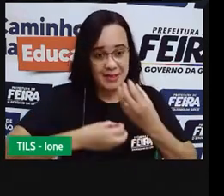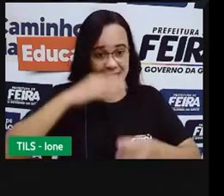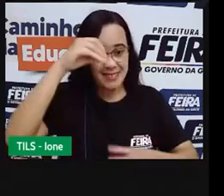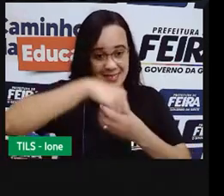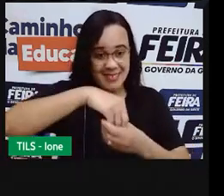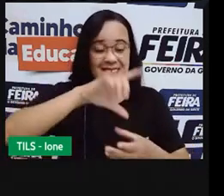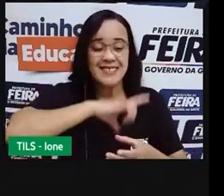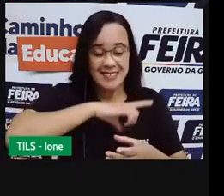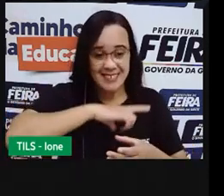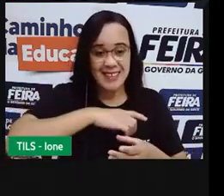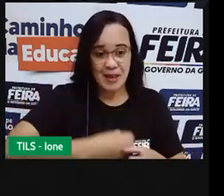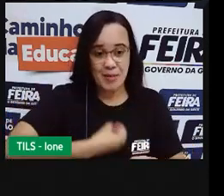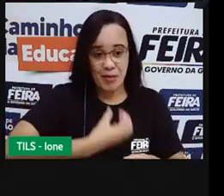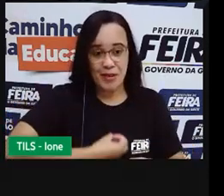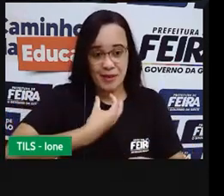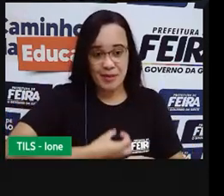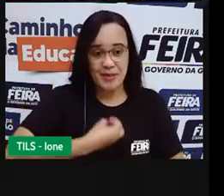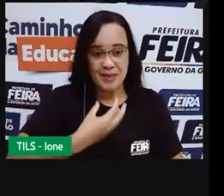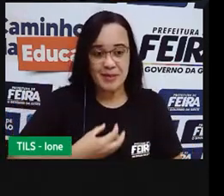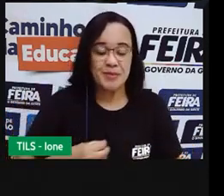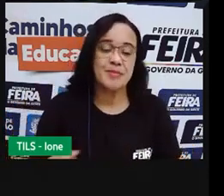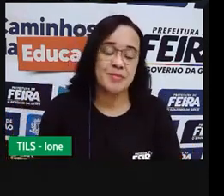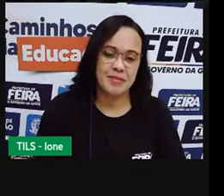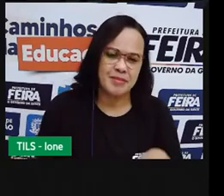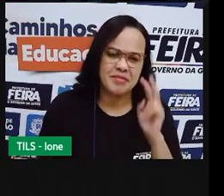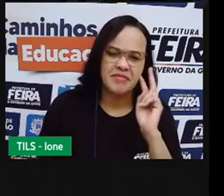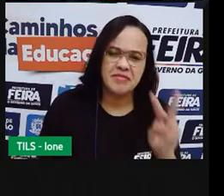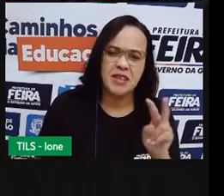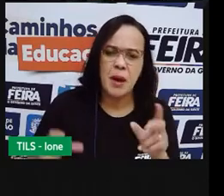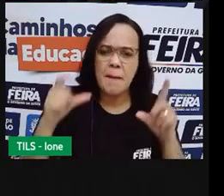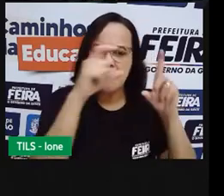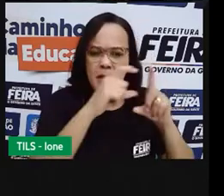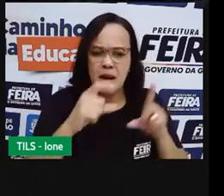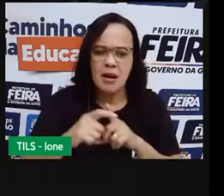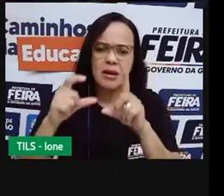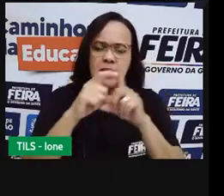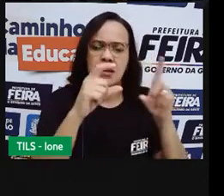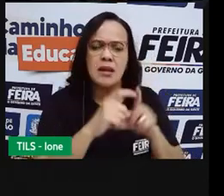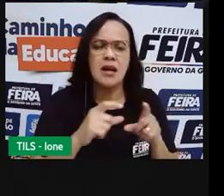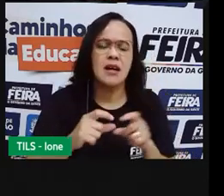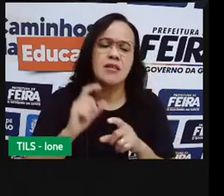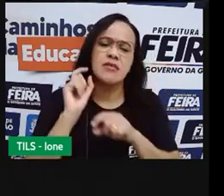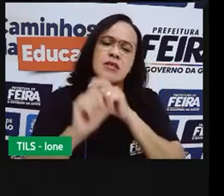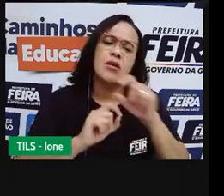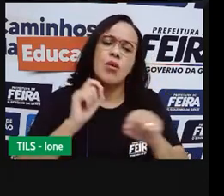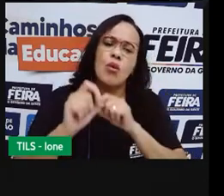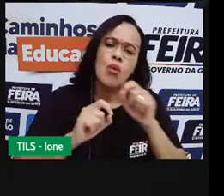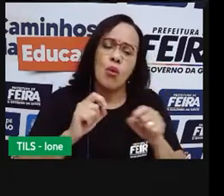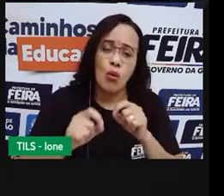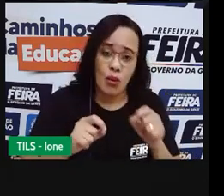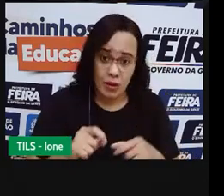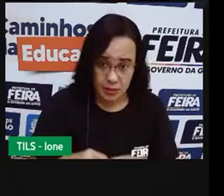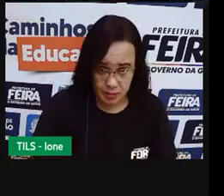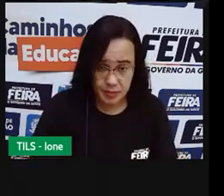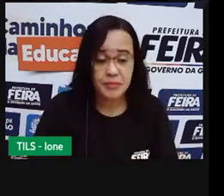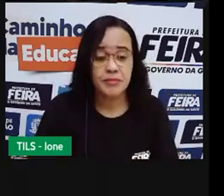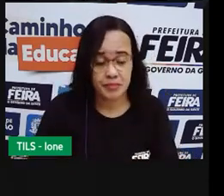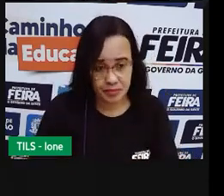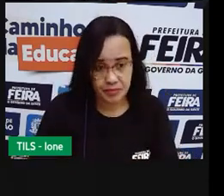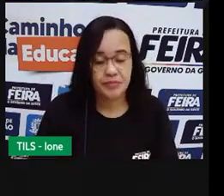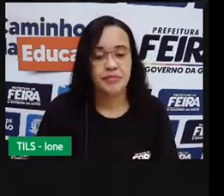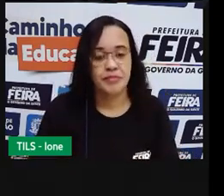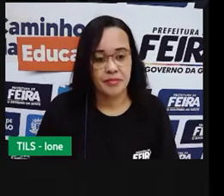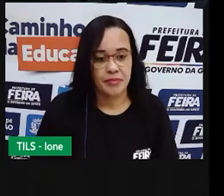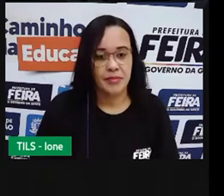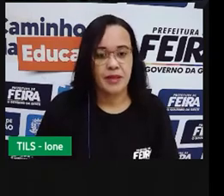Tatiana Bink Vejam que foram Palavras Que trazem Para a gente Adjetivos Opostos Que